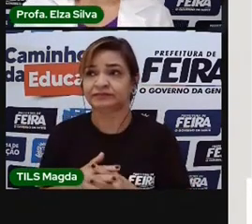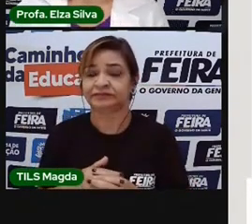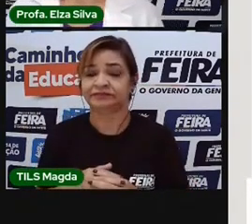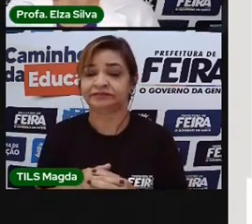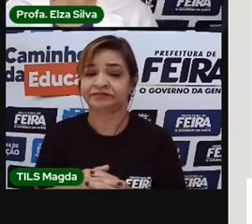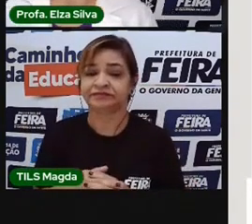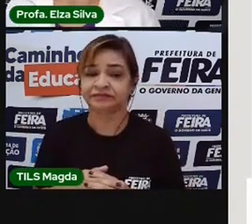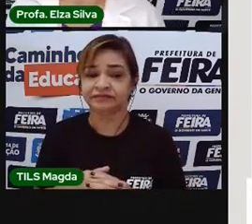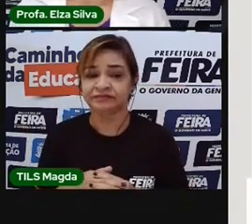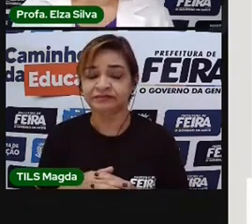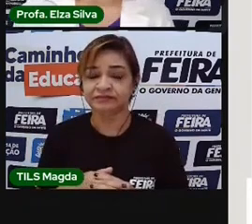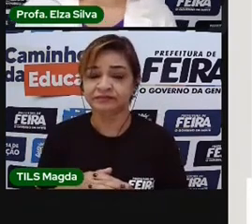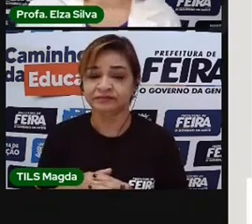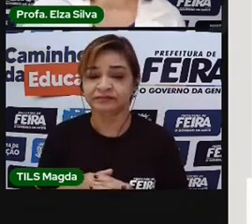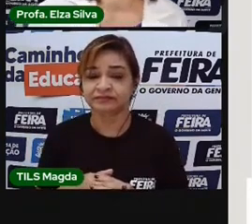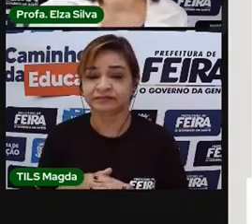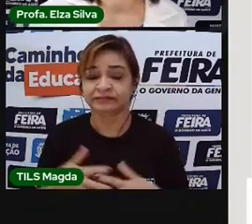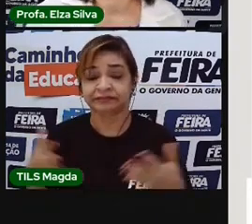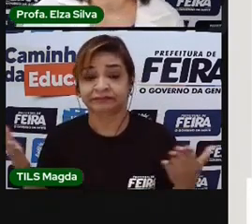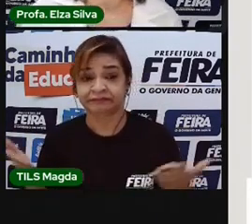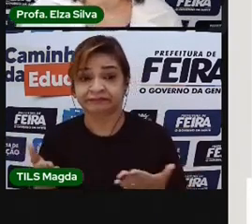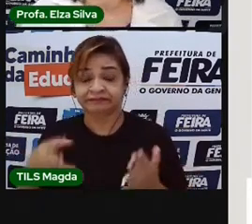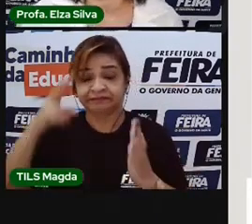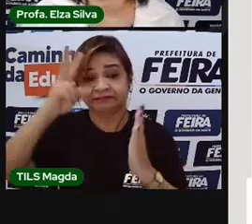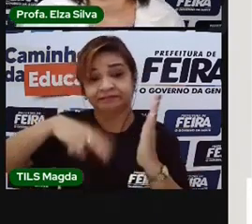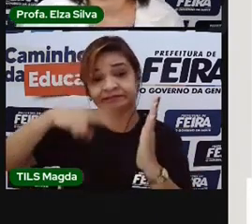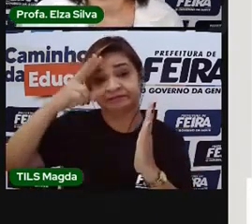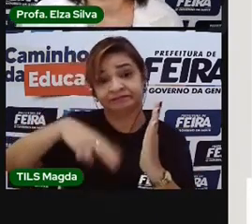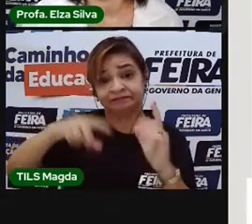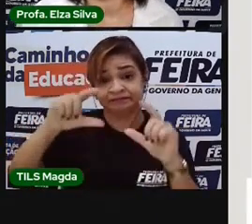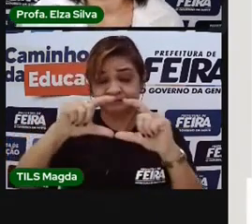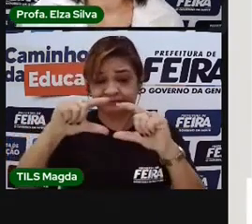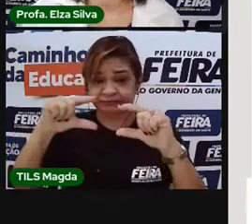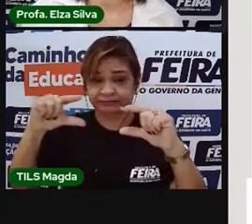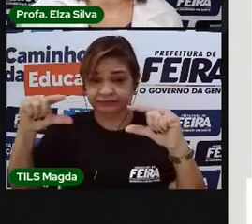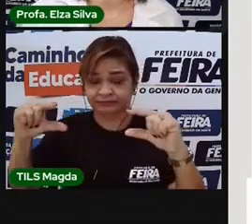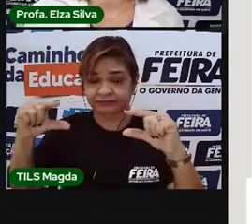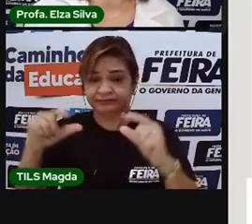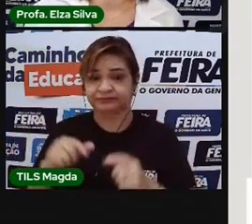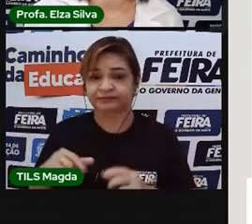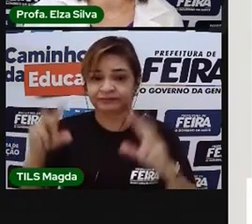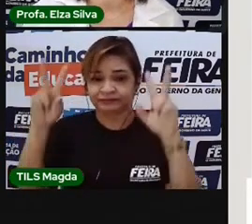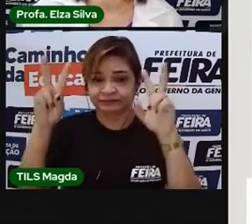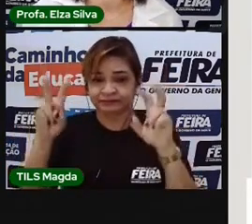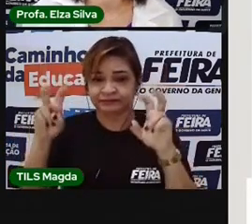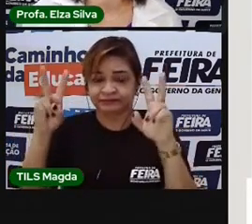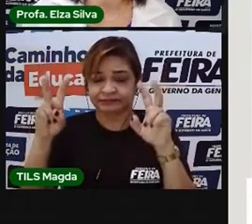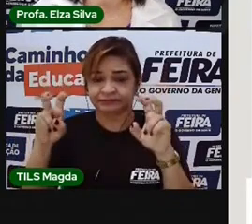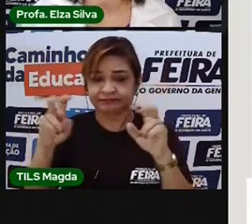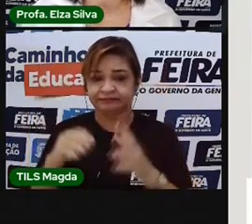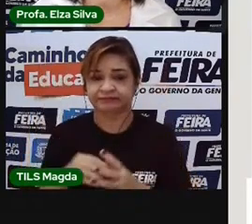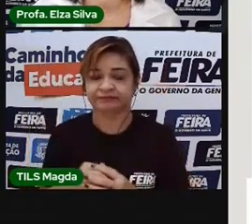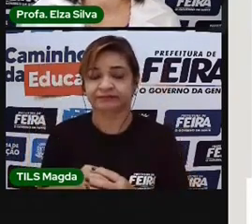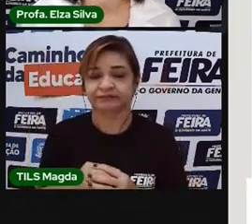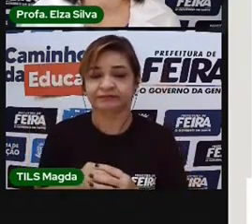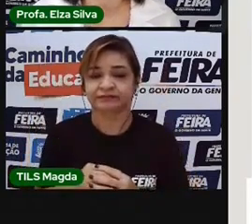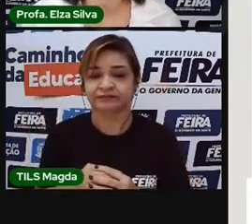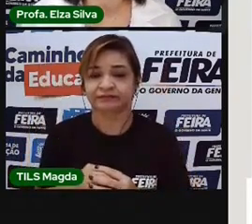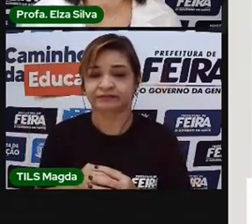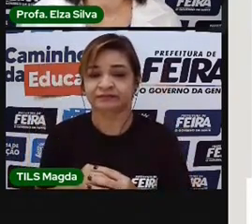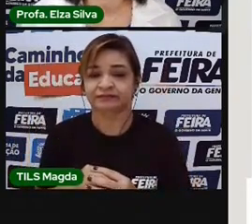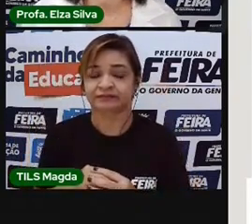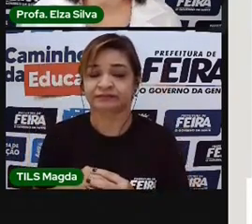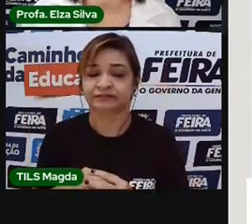Hoje, nós iremos aqui fazer a leitura dessa tirinha. O título dela é English Around